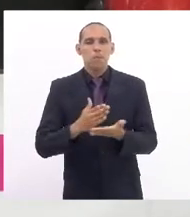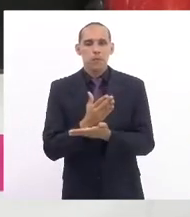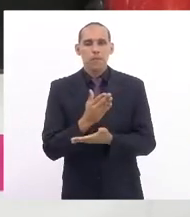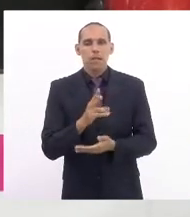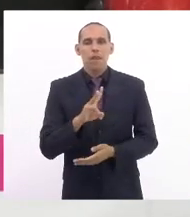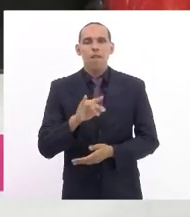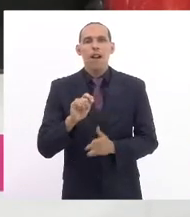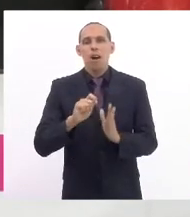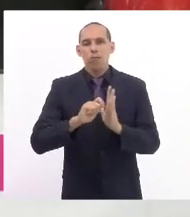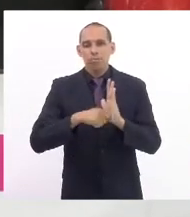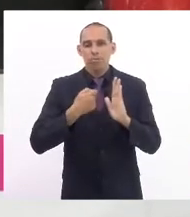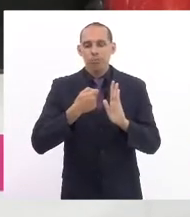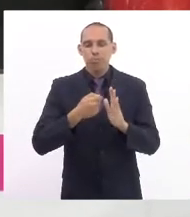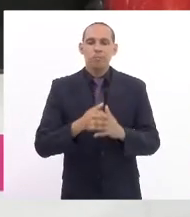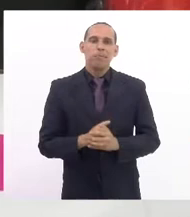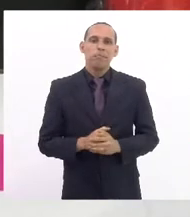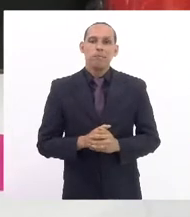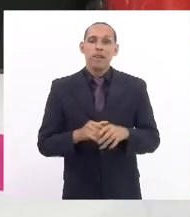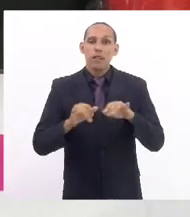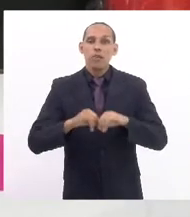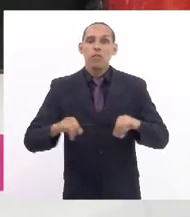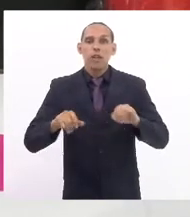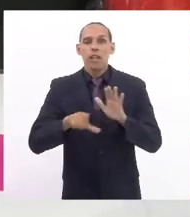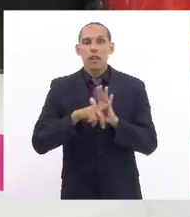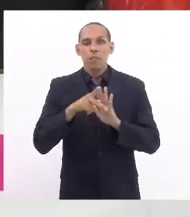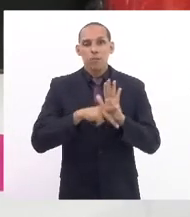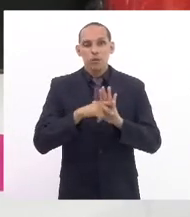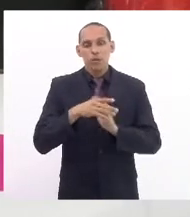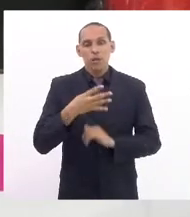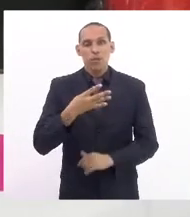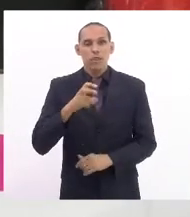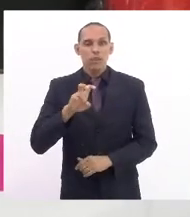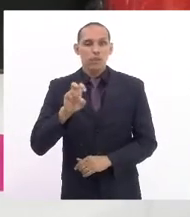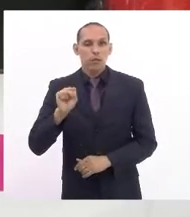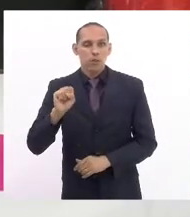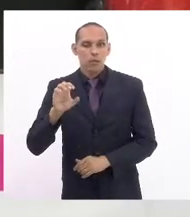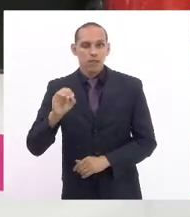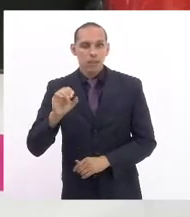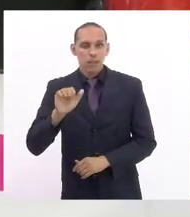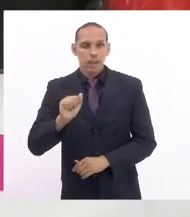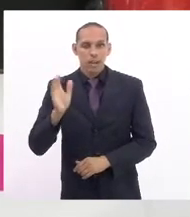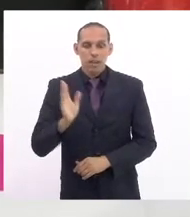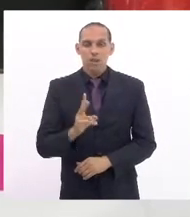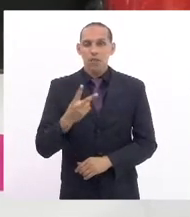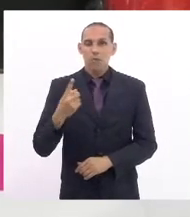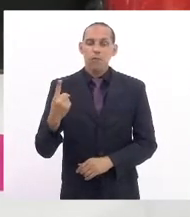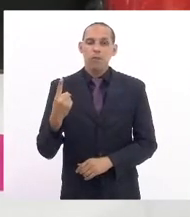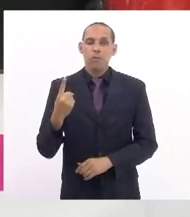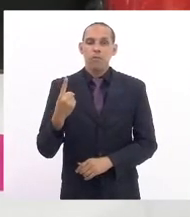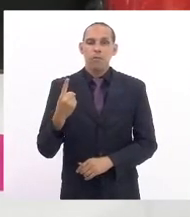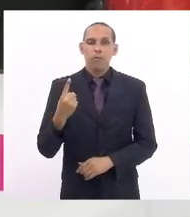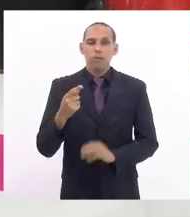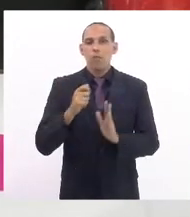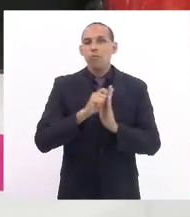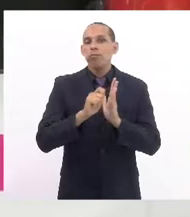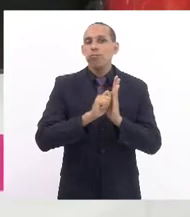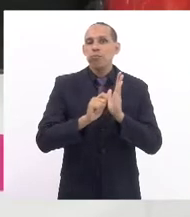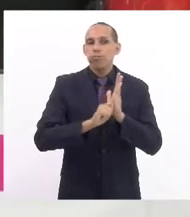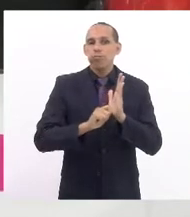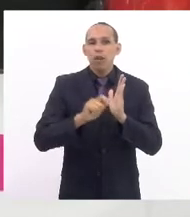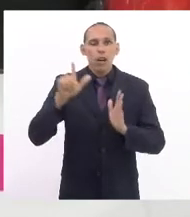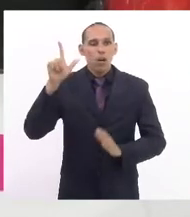vai autógrafo. Anuncio o projeto de lei número 4580-A2021 de autoria dos deputados